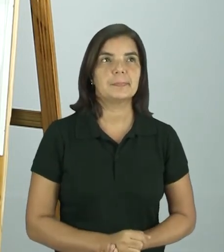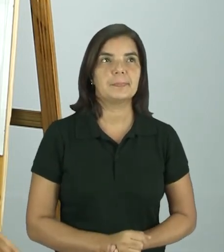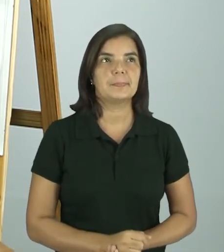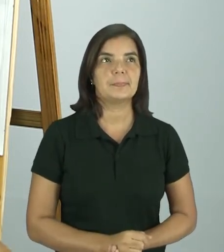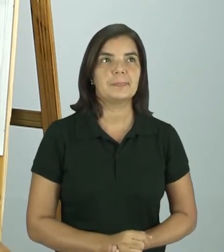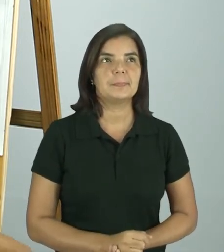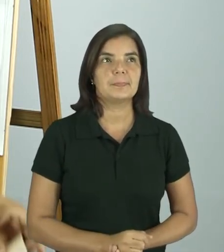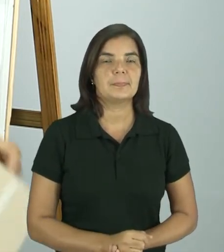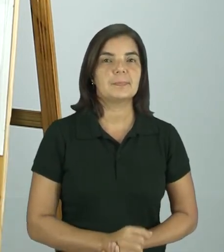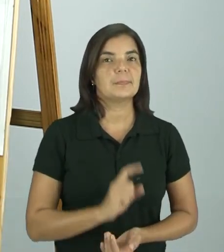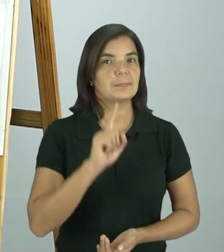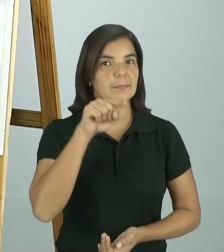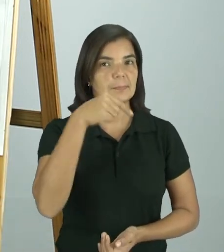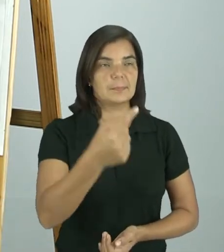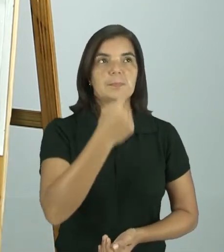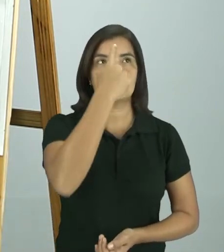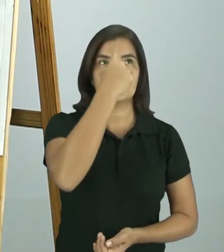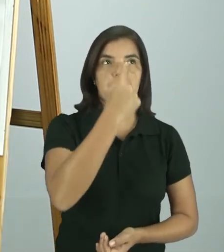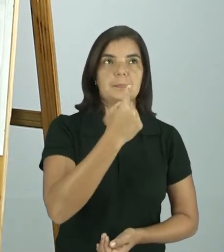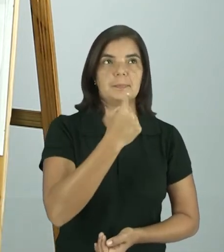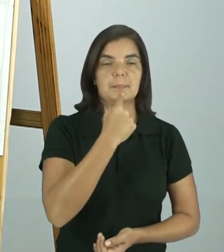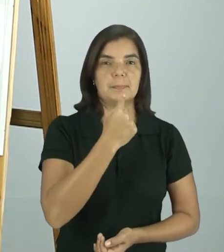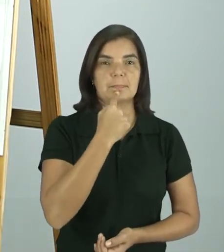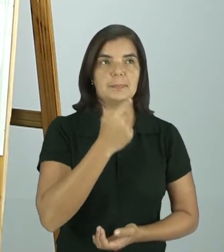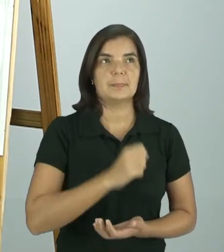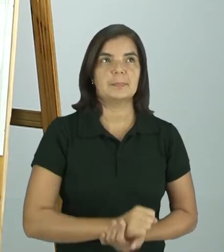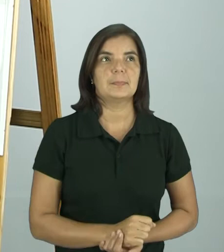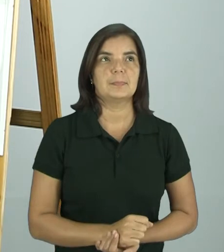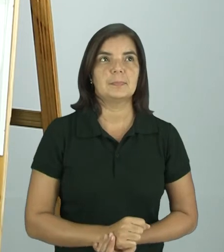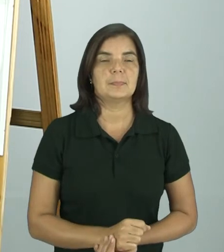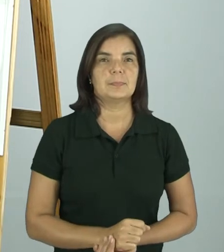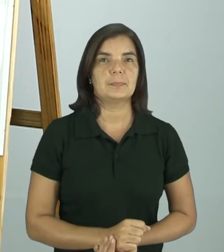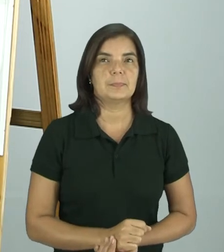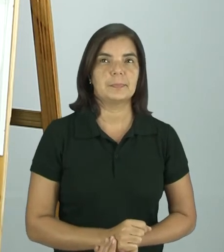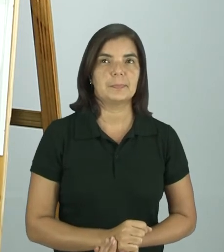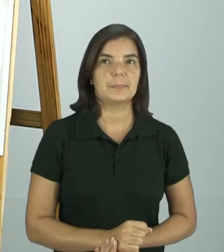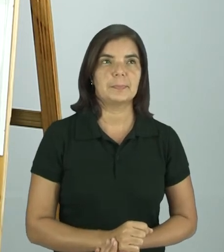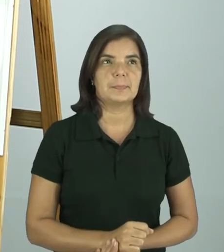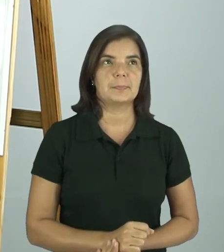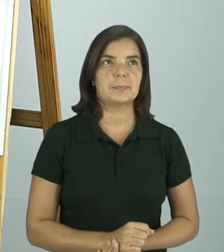A próxima imagem é esta aqui.